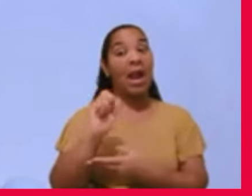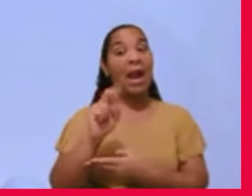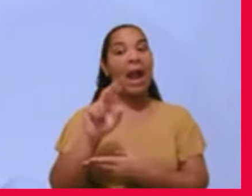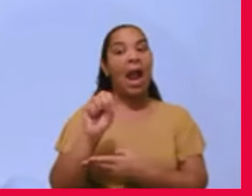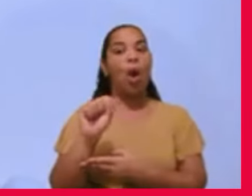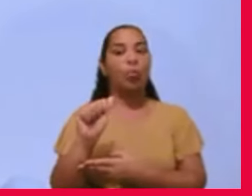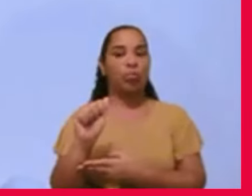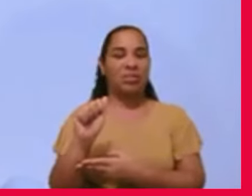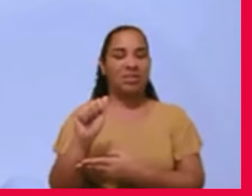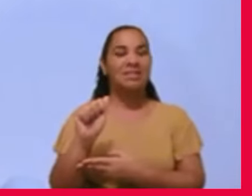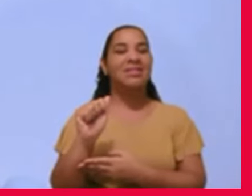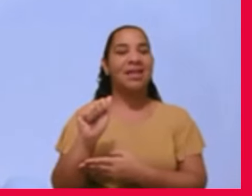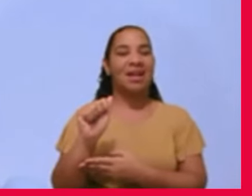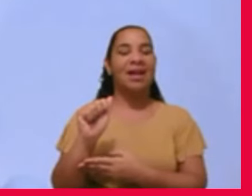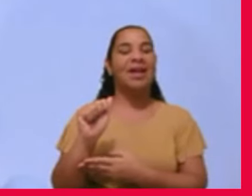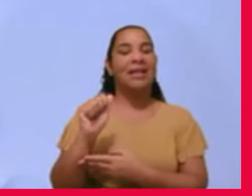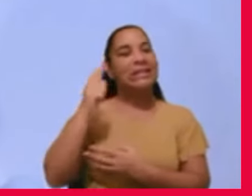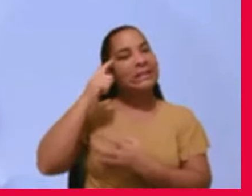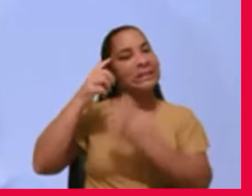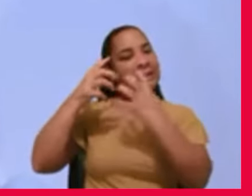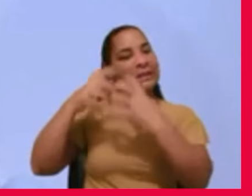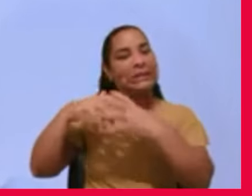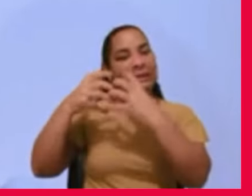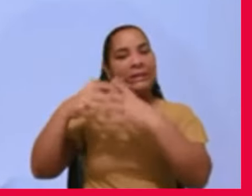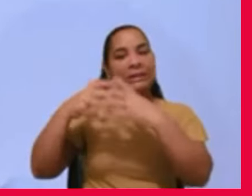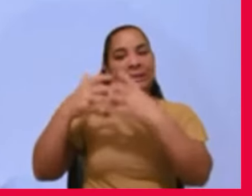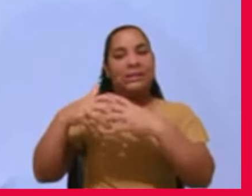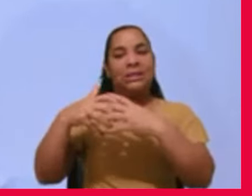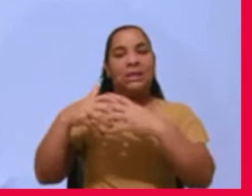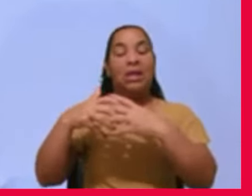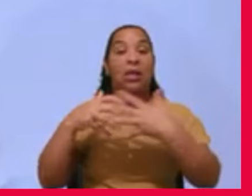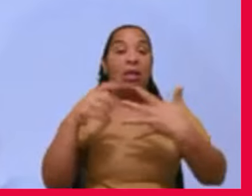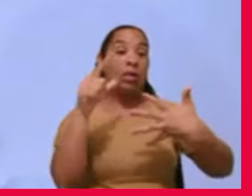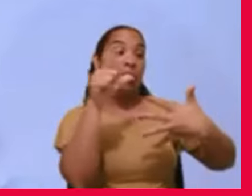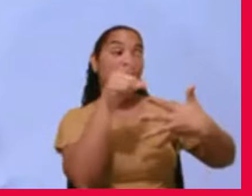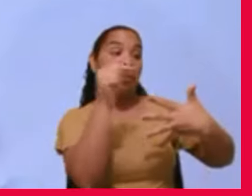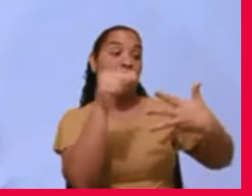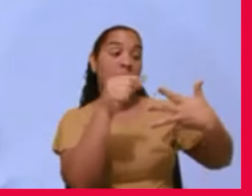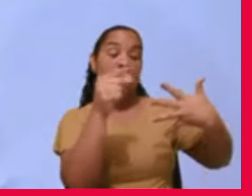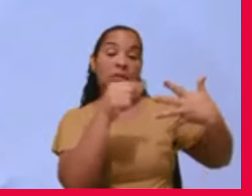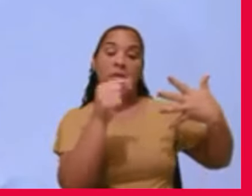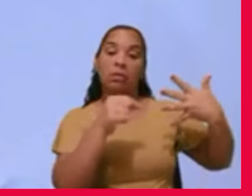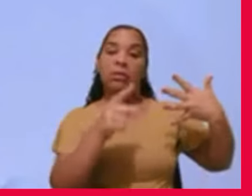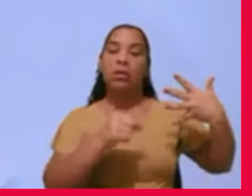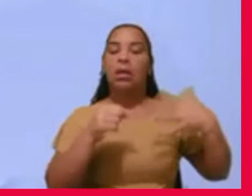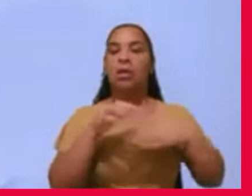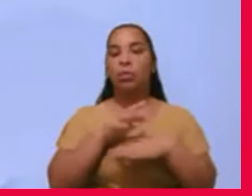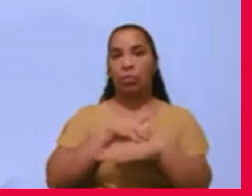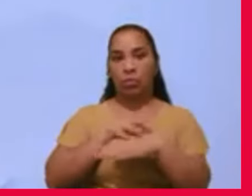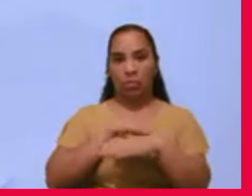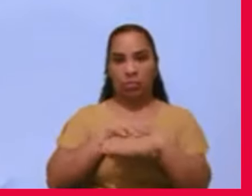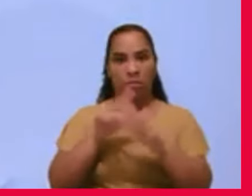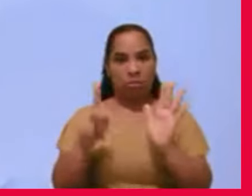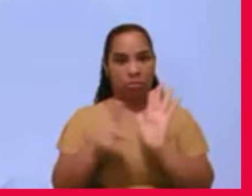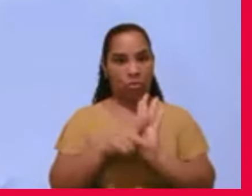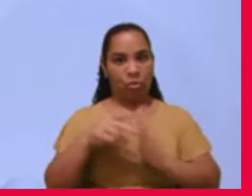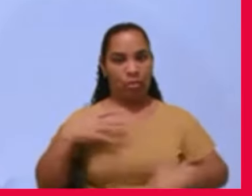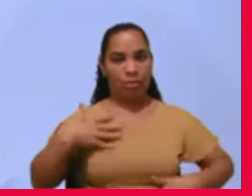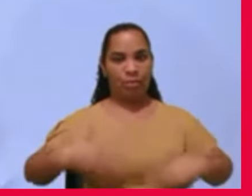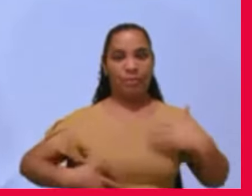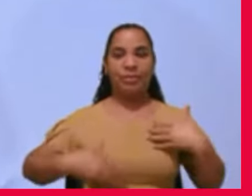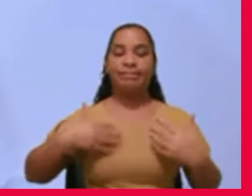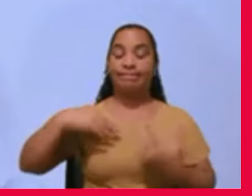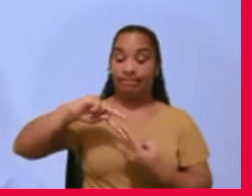E nós enumeramos as enfermidades físicas, a hereditariedade,